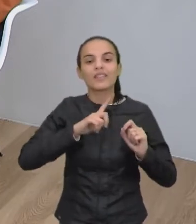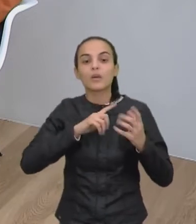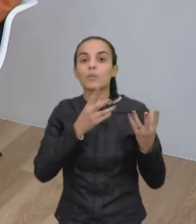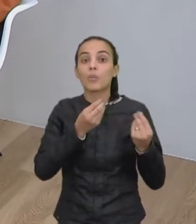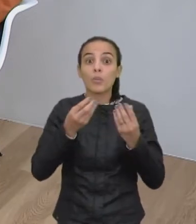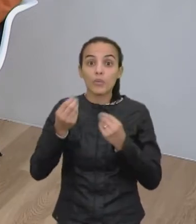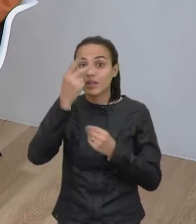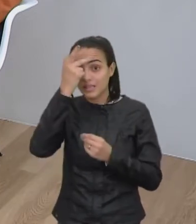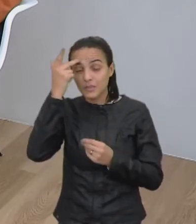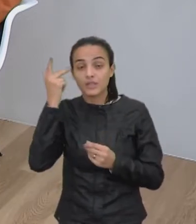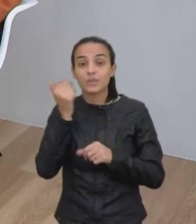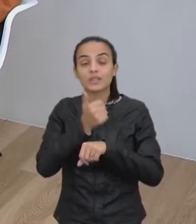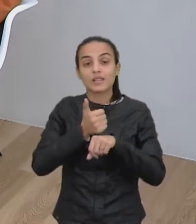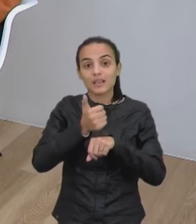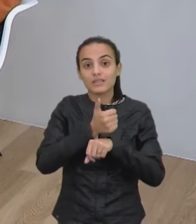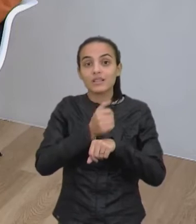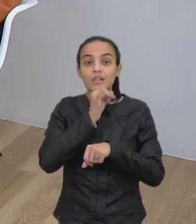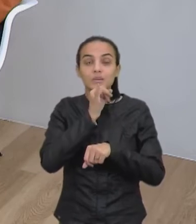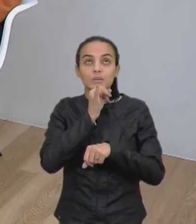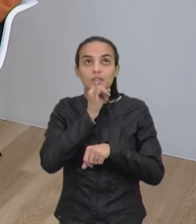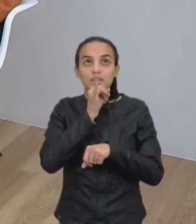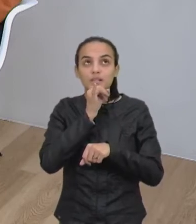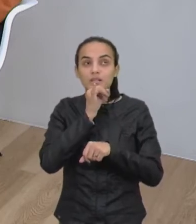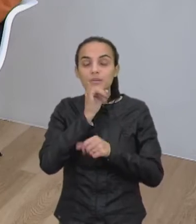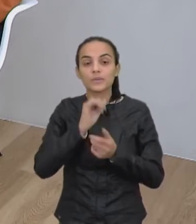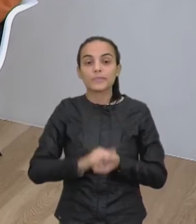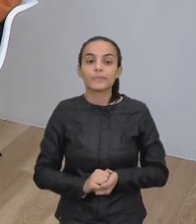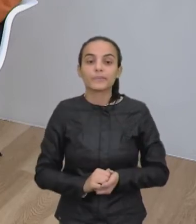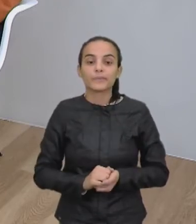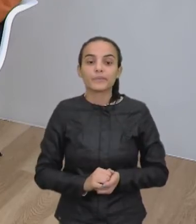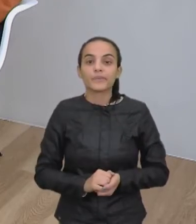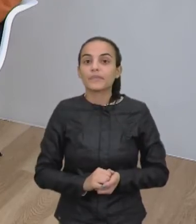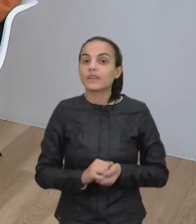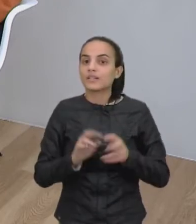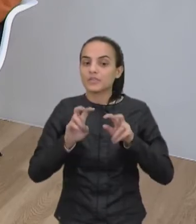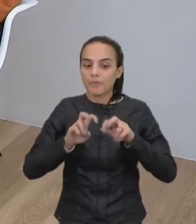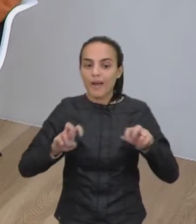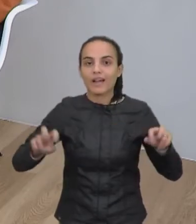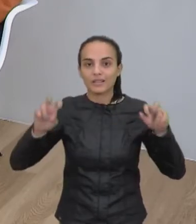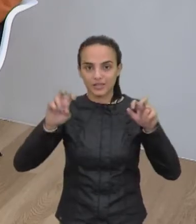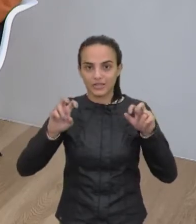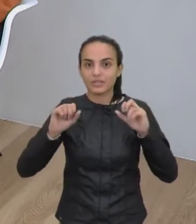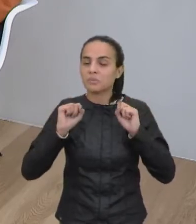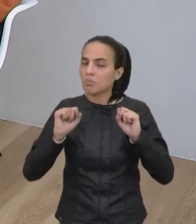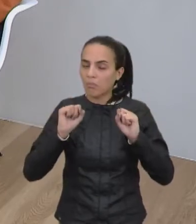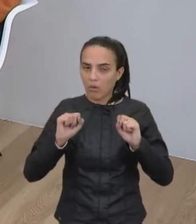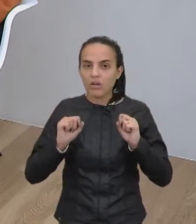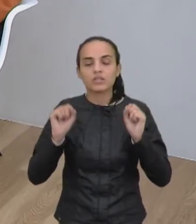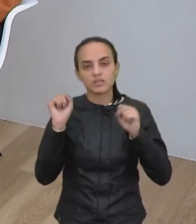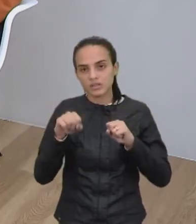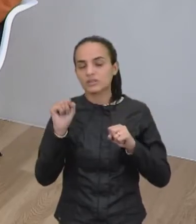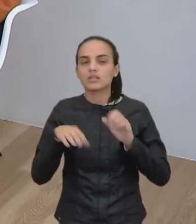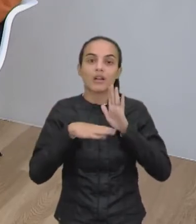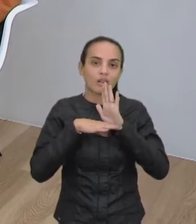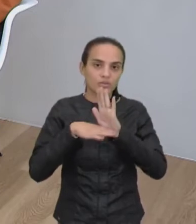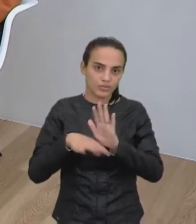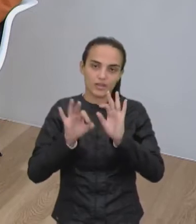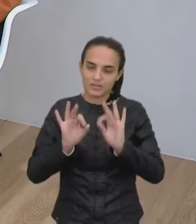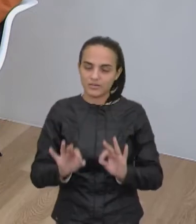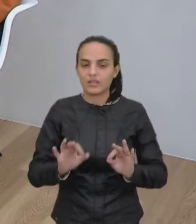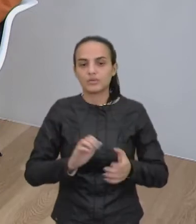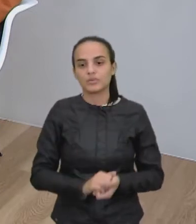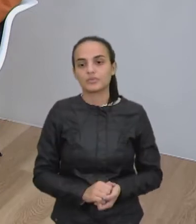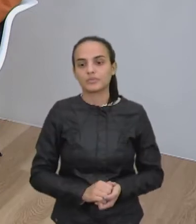gente também das áreas, por exemplo, aí de marketing também, né, que pode aí auxiliar nessas